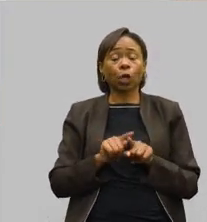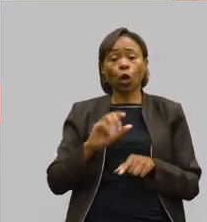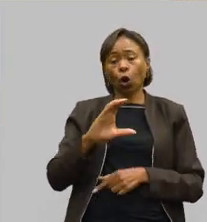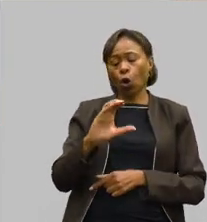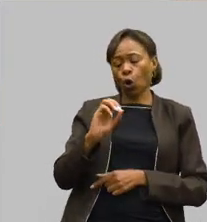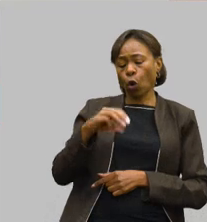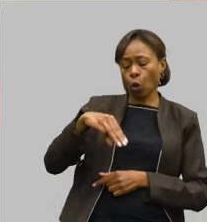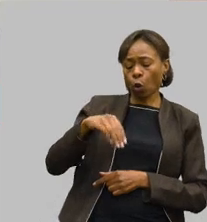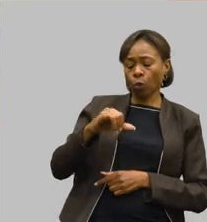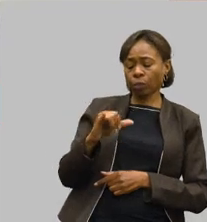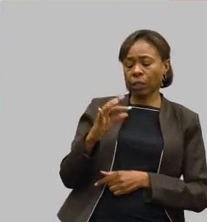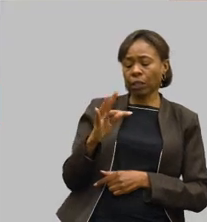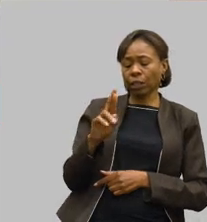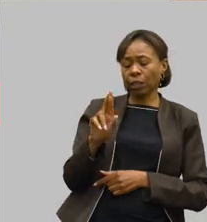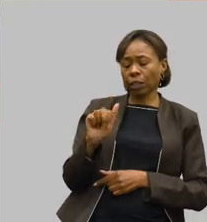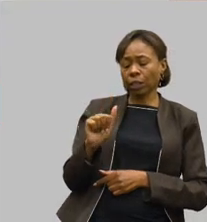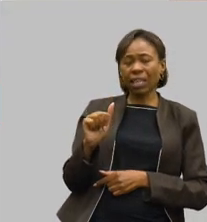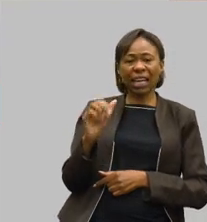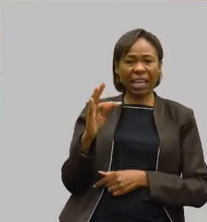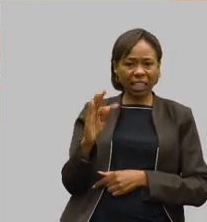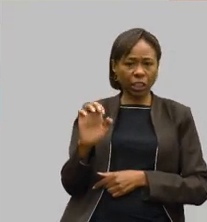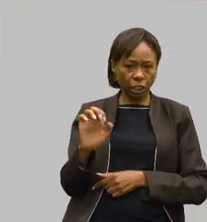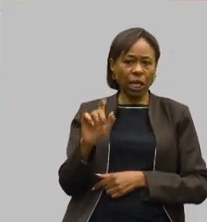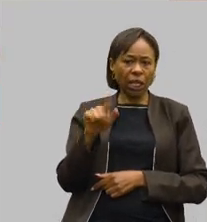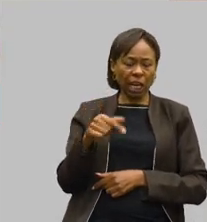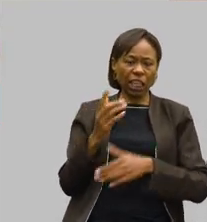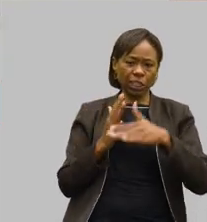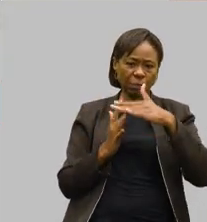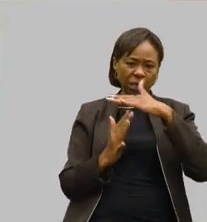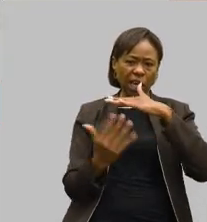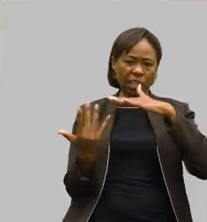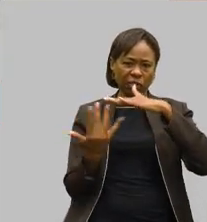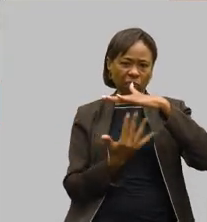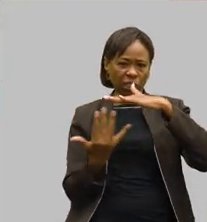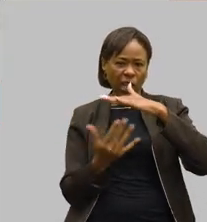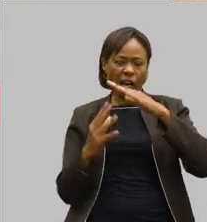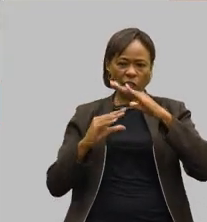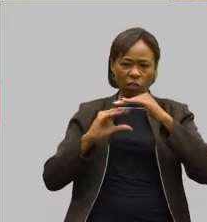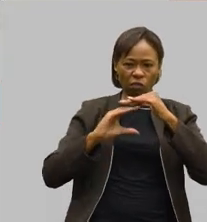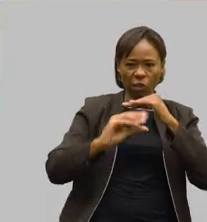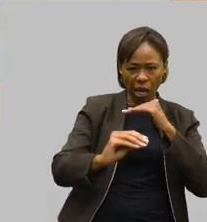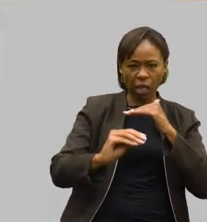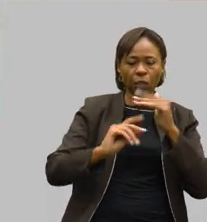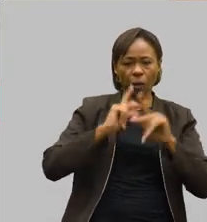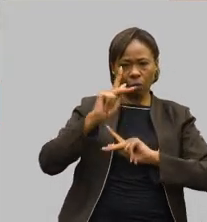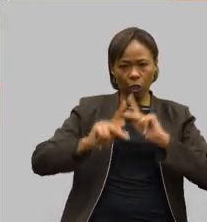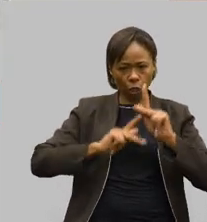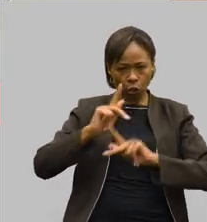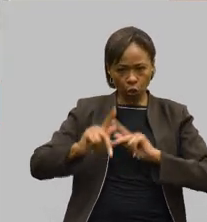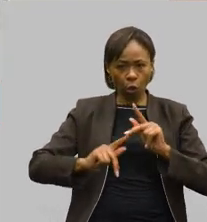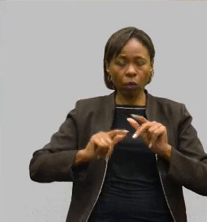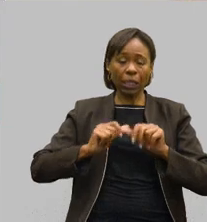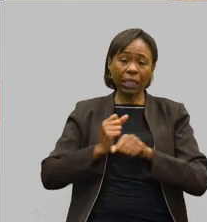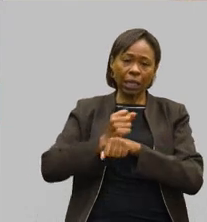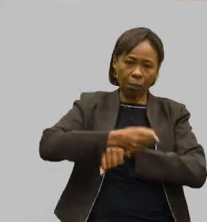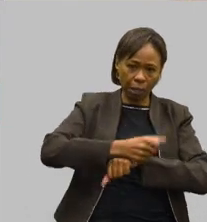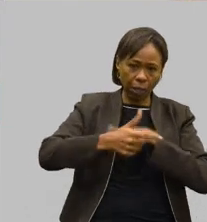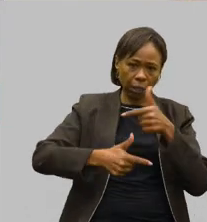o Comitê Estadual de Atenção ao Imigrante Refugiado e à Pátria ao Enfrentamento do Tráfico de Pessoas e Erradicação do Trabalho Escravo.